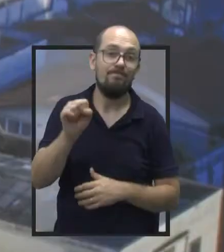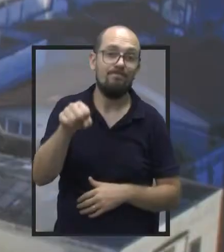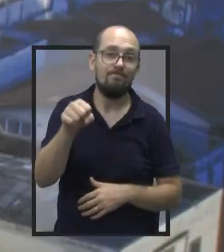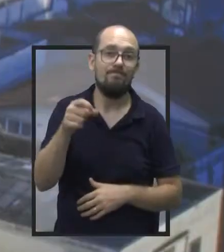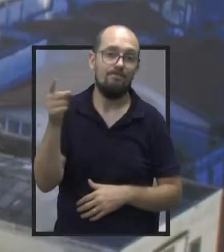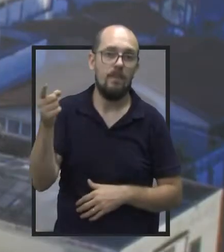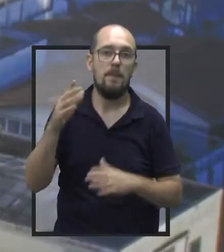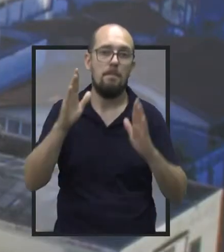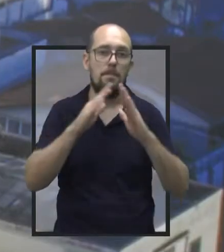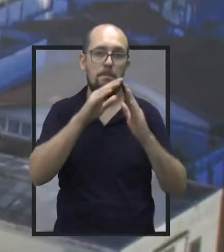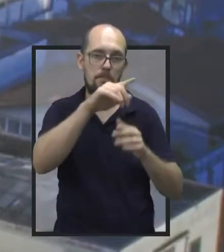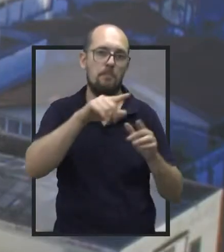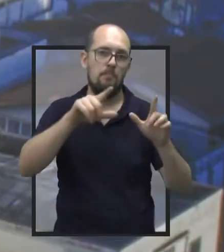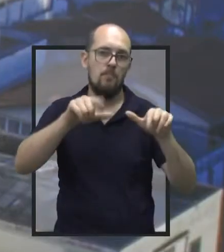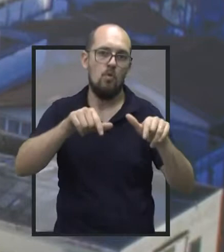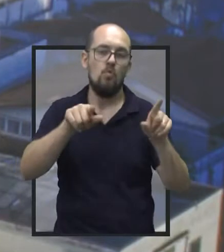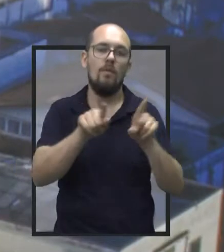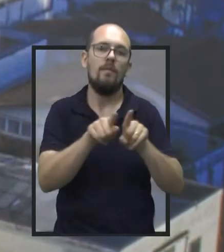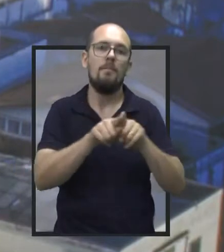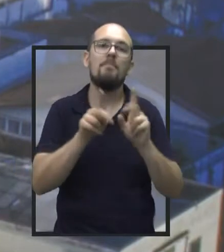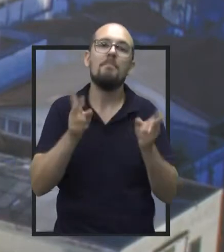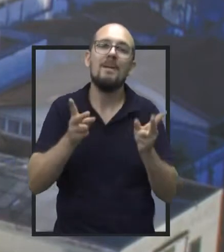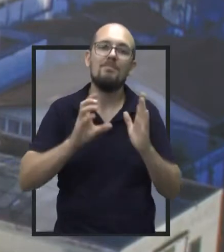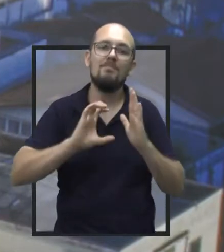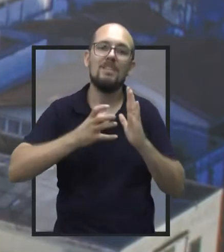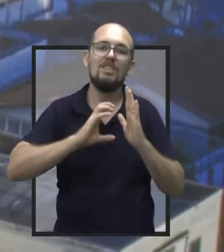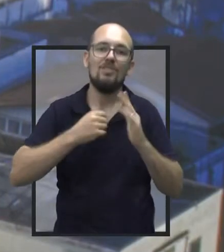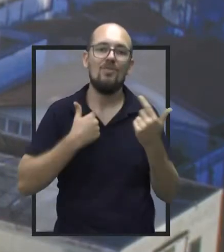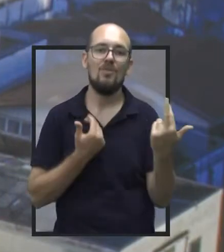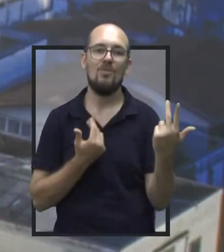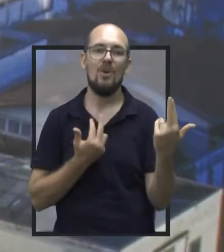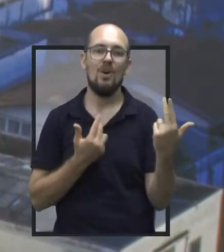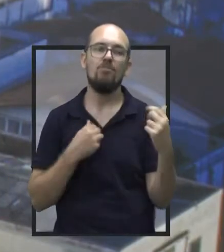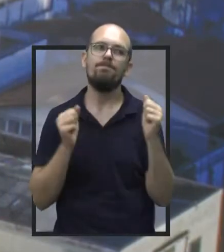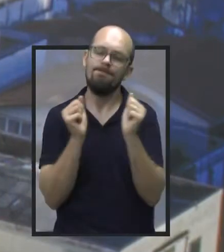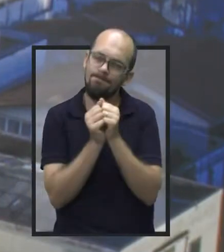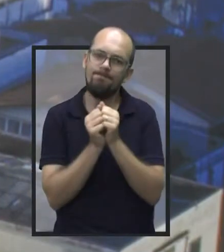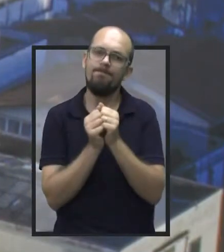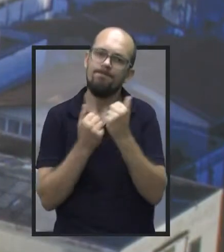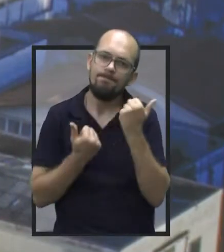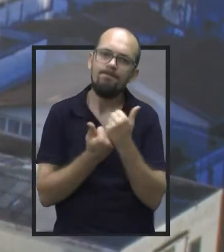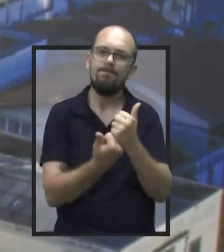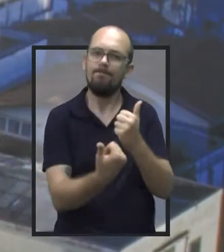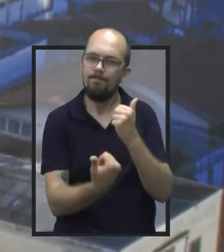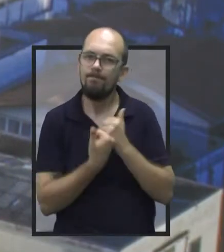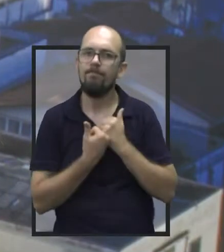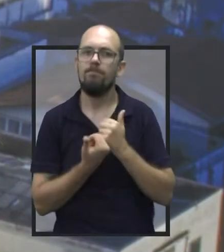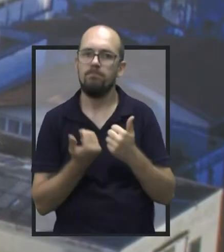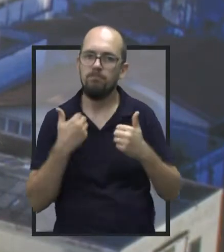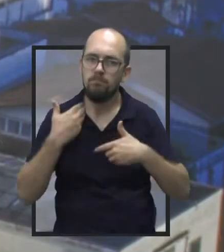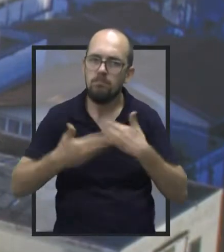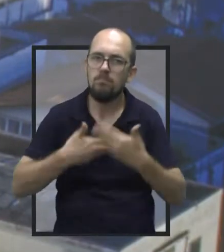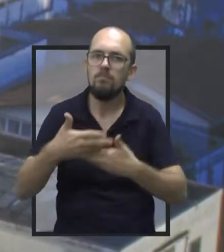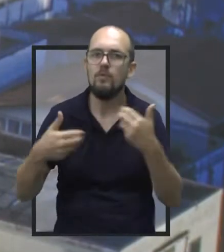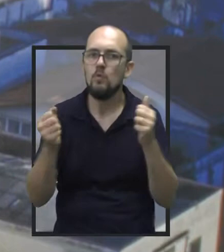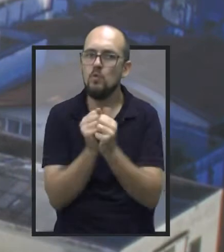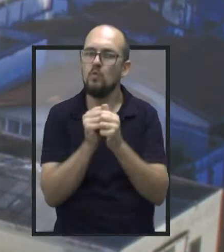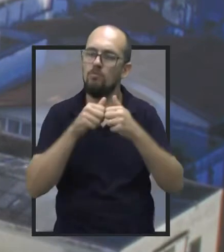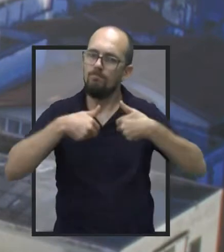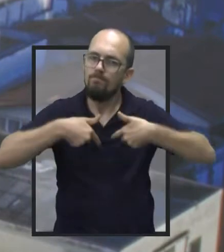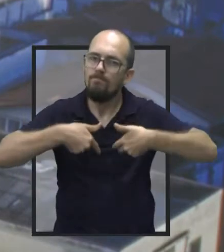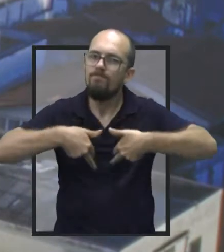Além dele ser de Bauru, ele também é aí do nosso partido, né, então a gente tem aí uma caminhada legal, estamos caminhando junto aí, então